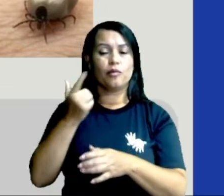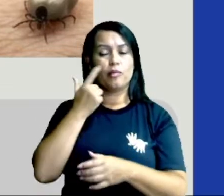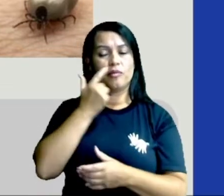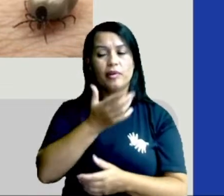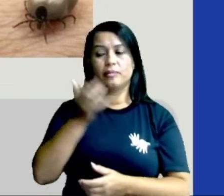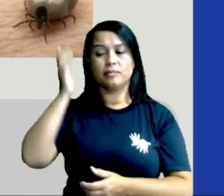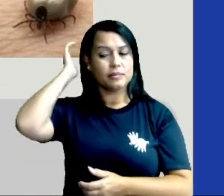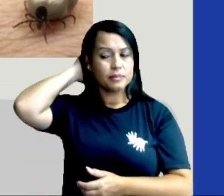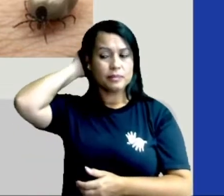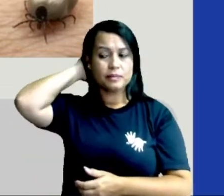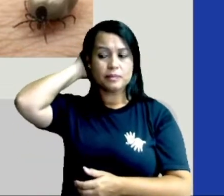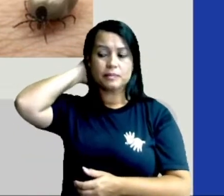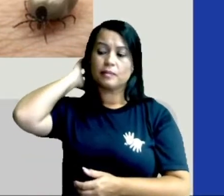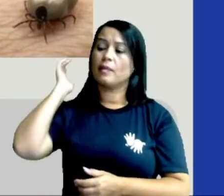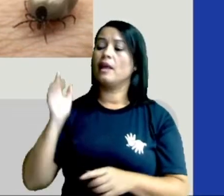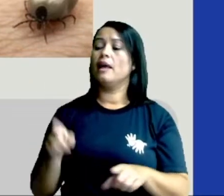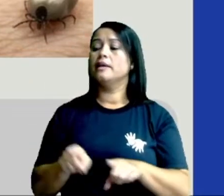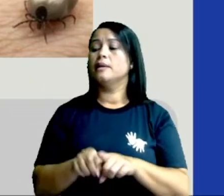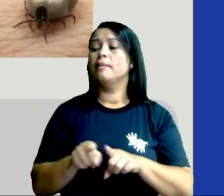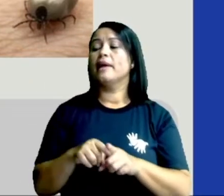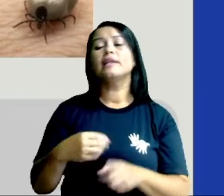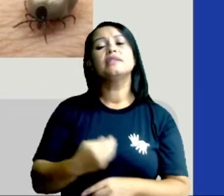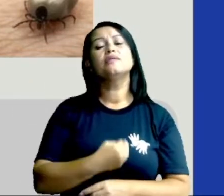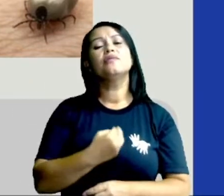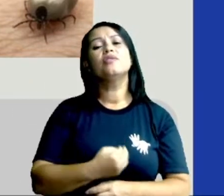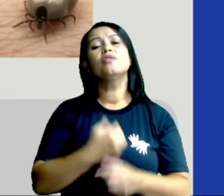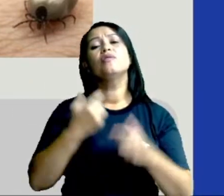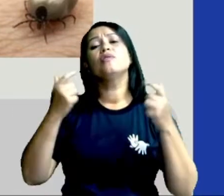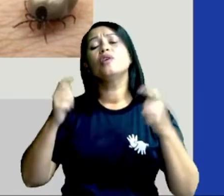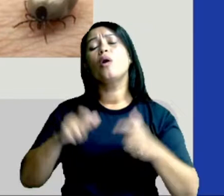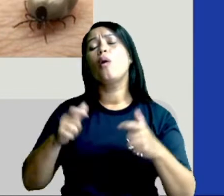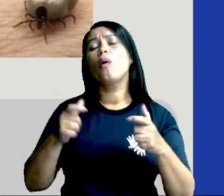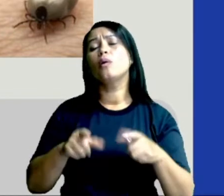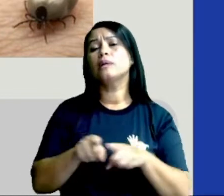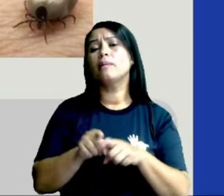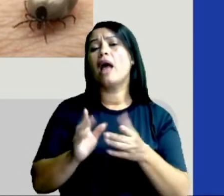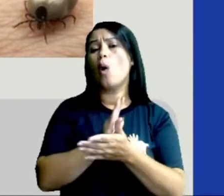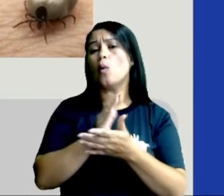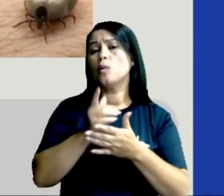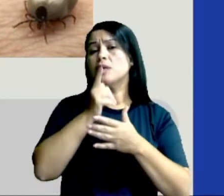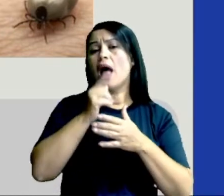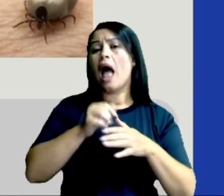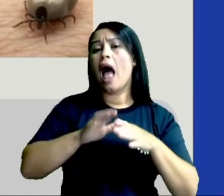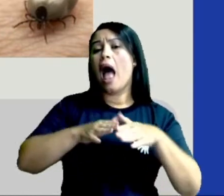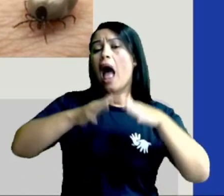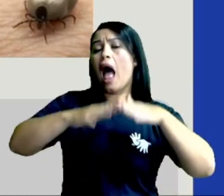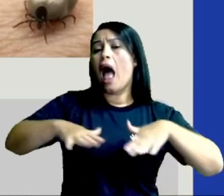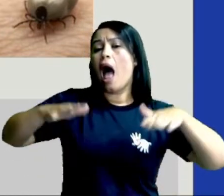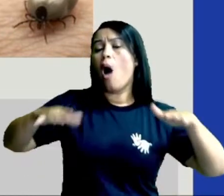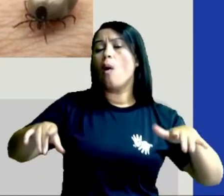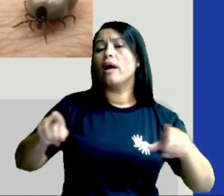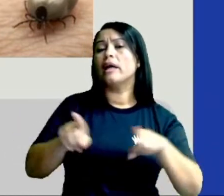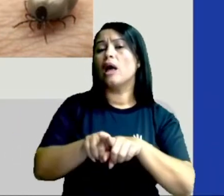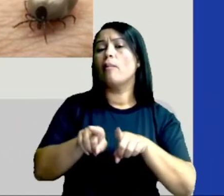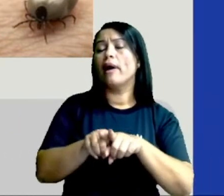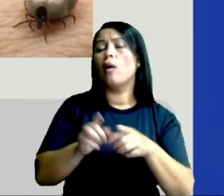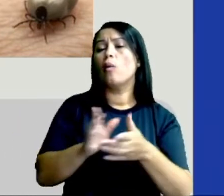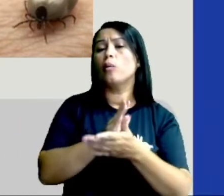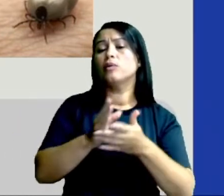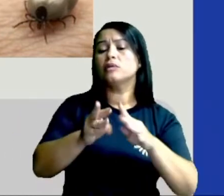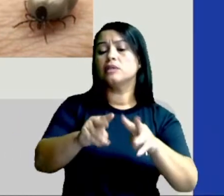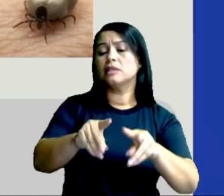frente. E eles vivem em ambientes tanto aquáticos quanto terrestres, e